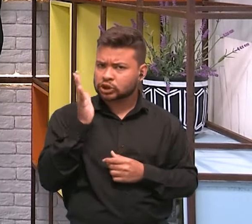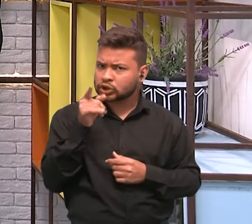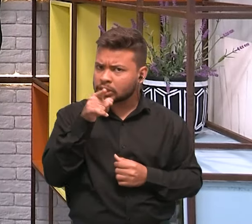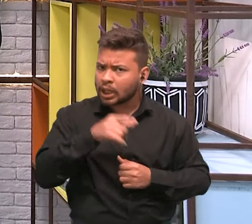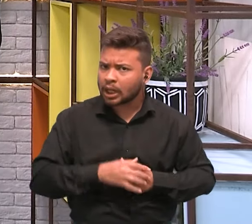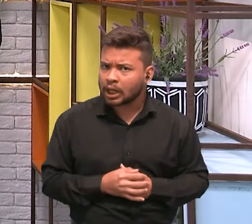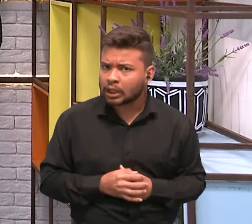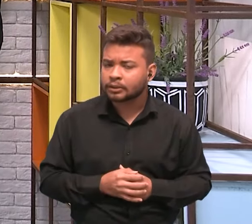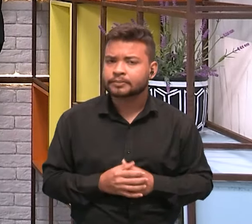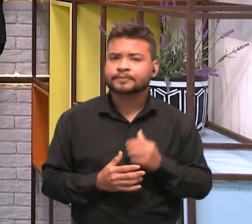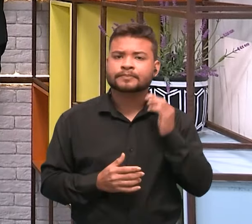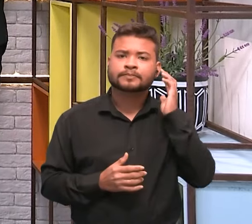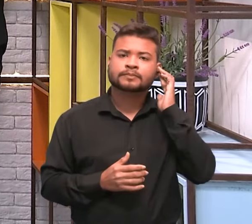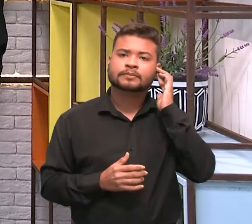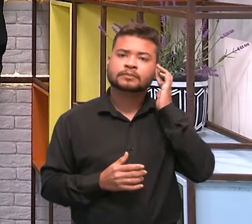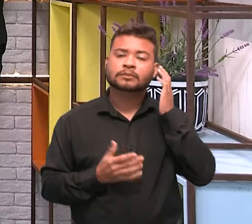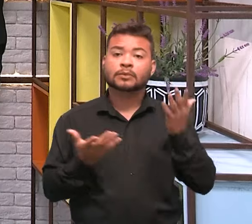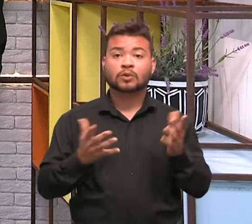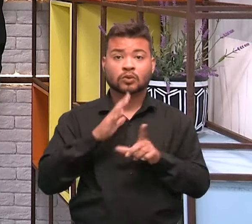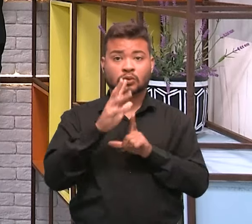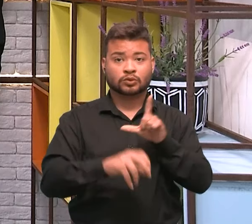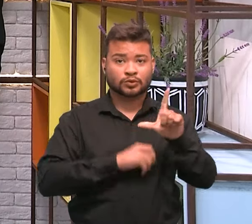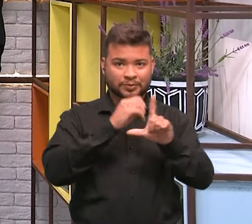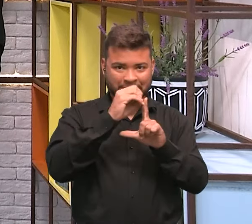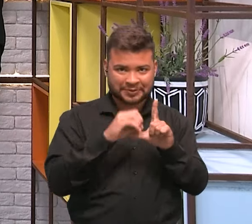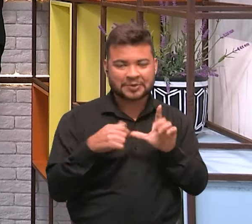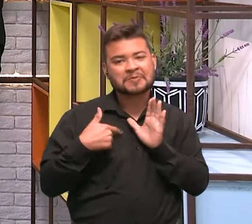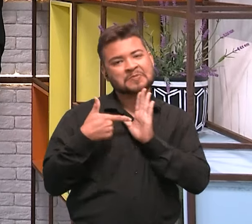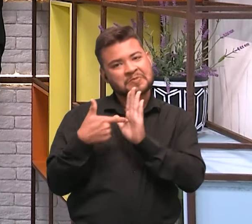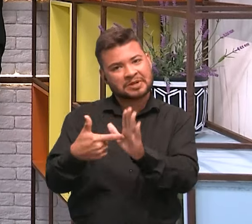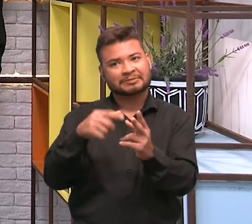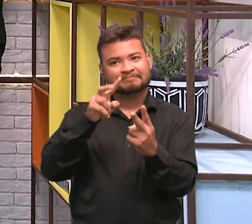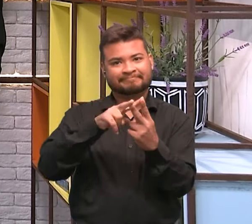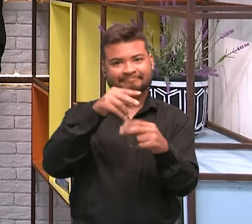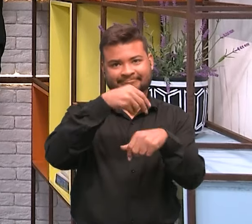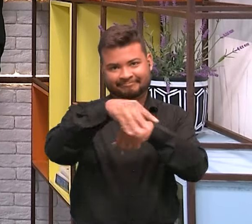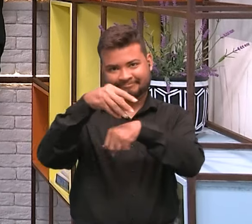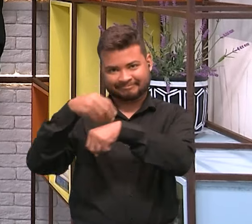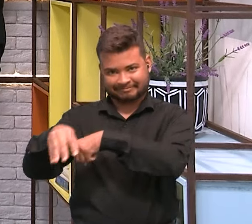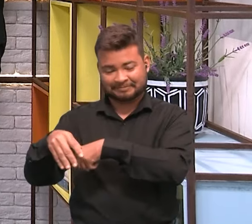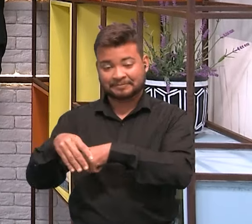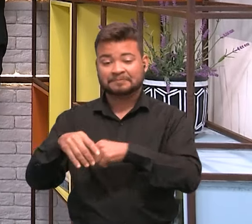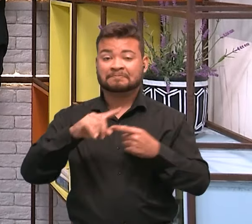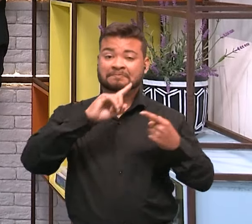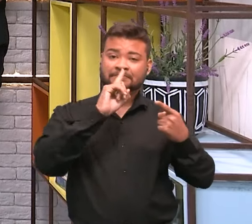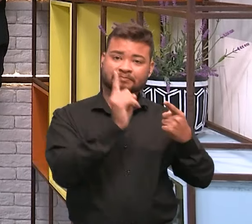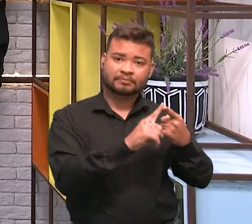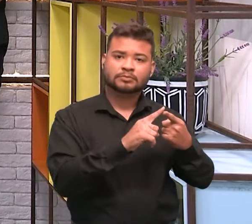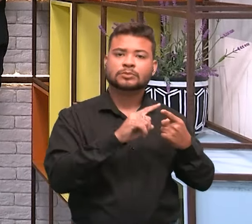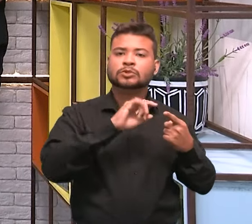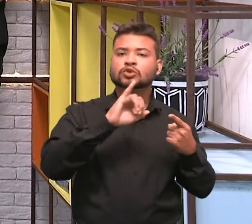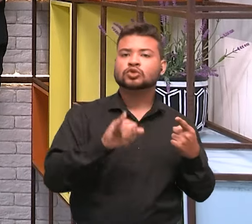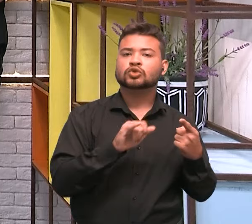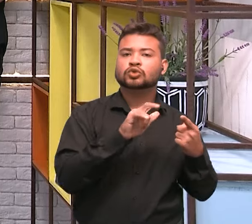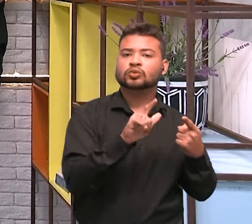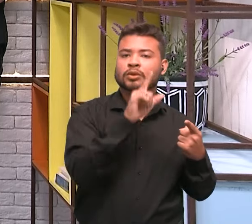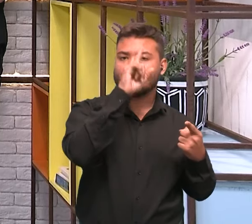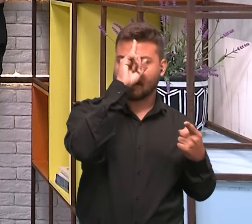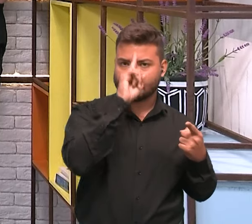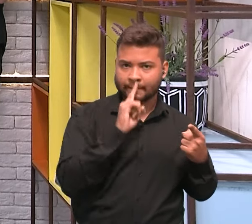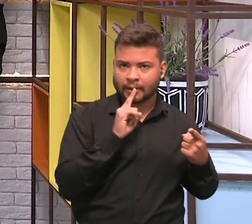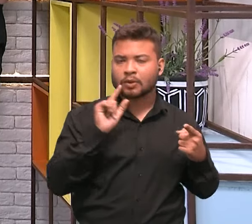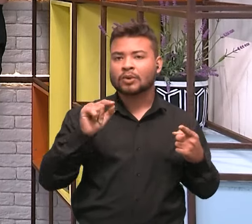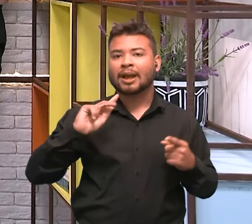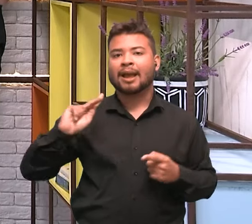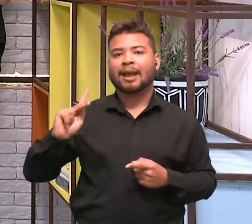Para o Mundo UFG de hoje, eu trouxe dois eventos relacionados com isso. O primeiro traz informações sobre o julho amarelo, meios de combate às